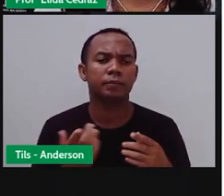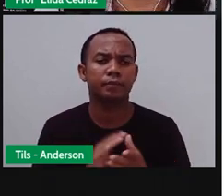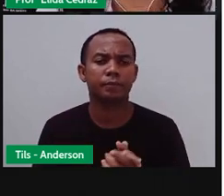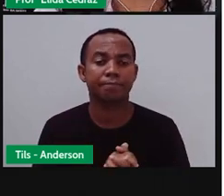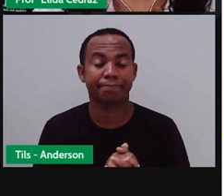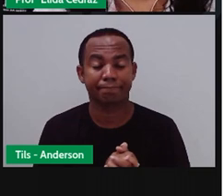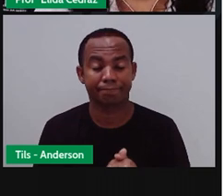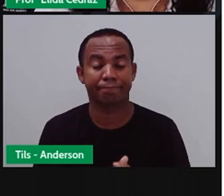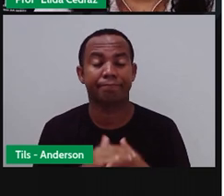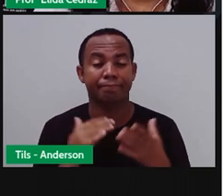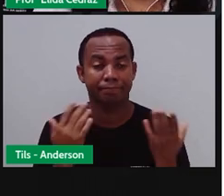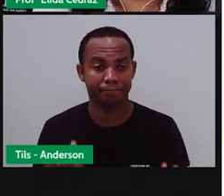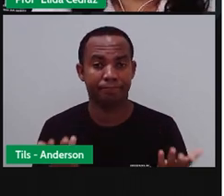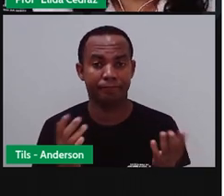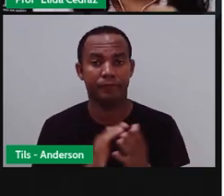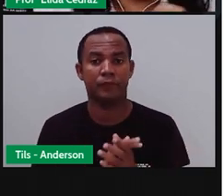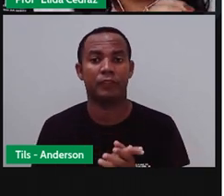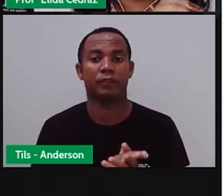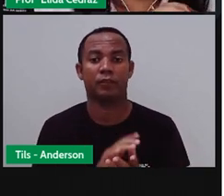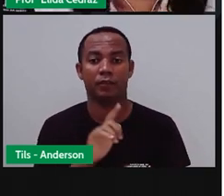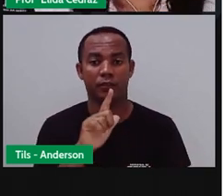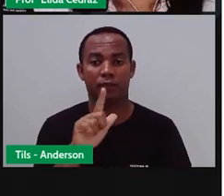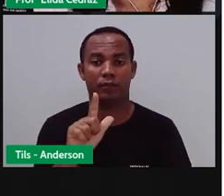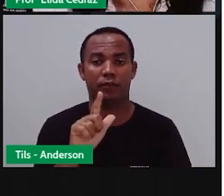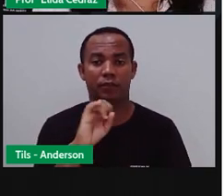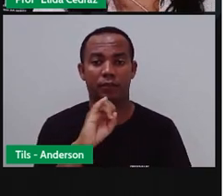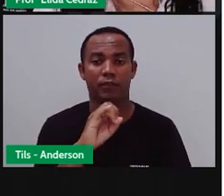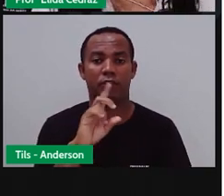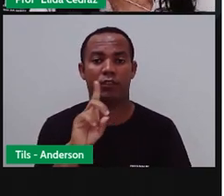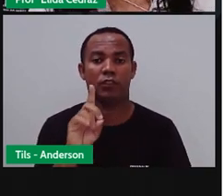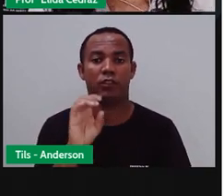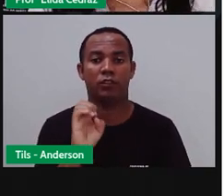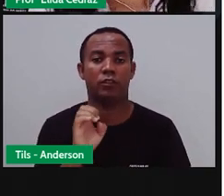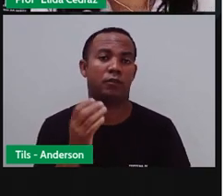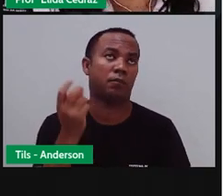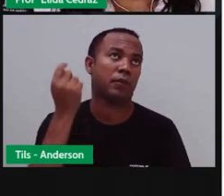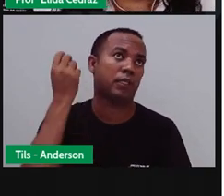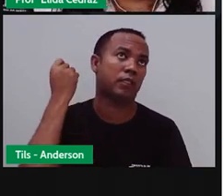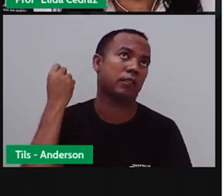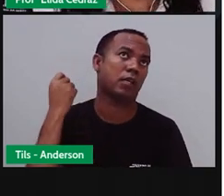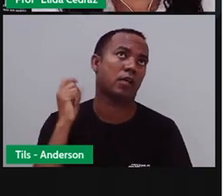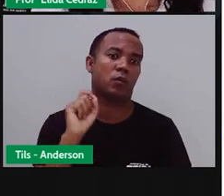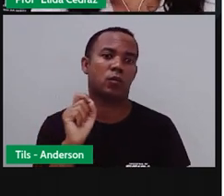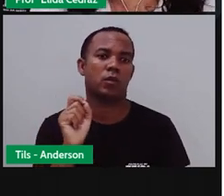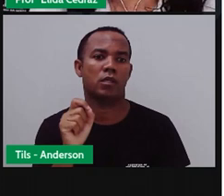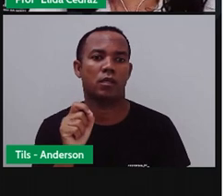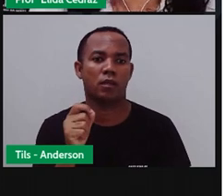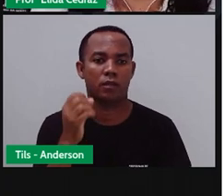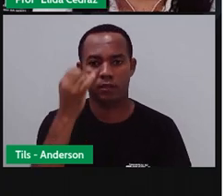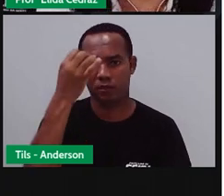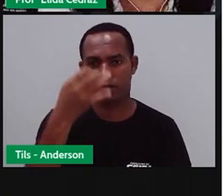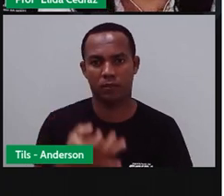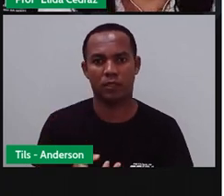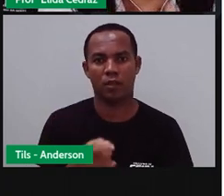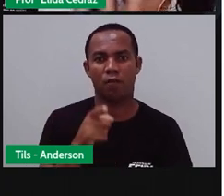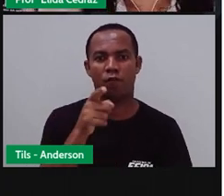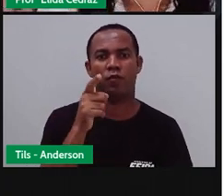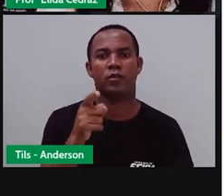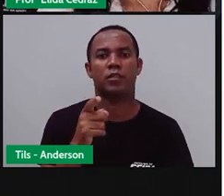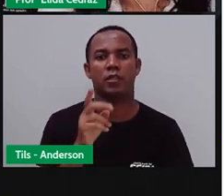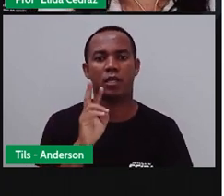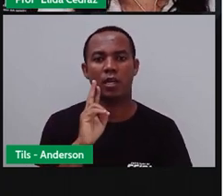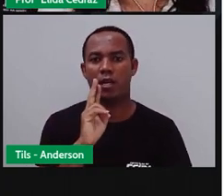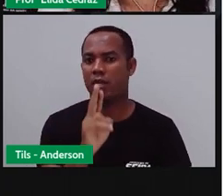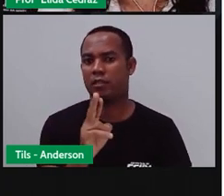Pois é. A Lidy, lá no primeiro parágrafo, que foi esse que eu li para você, responde